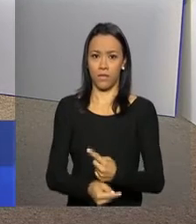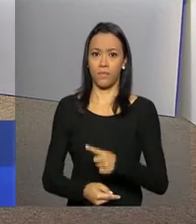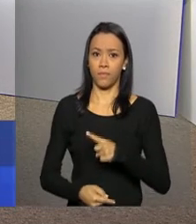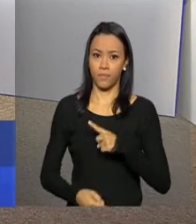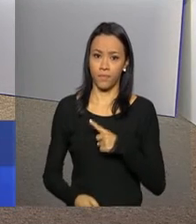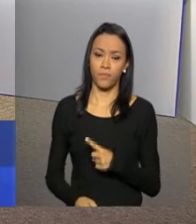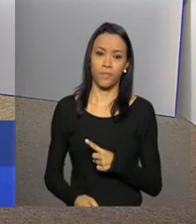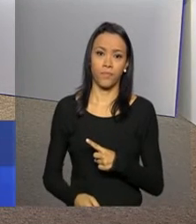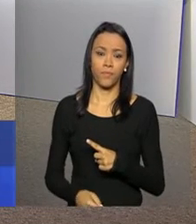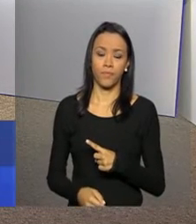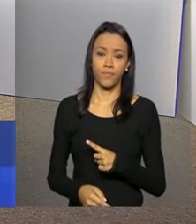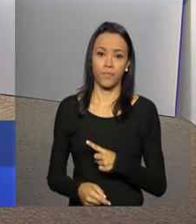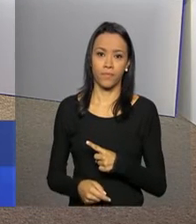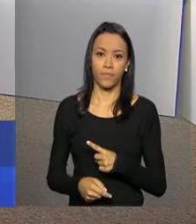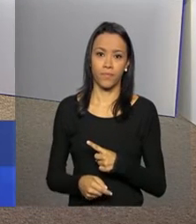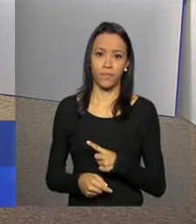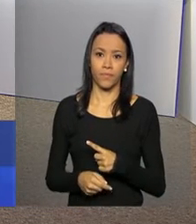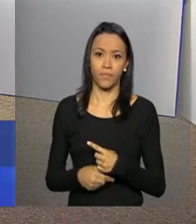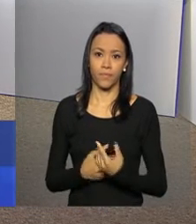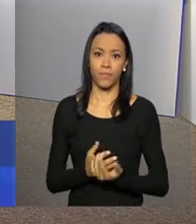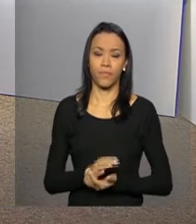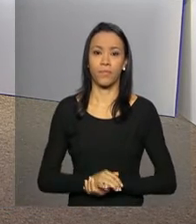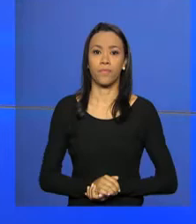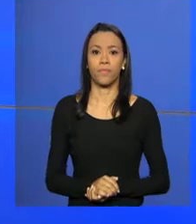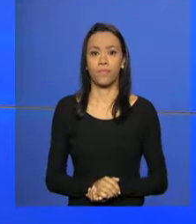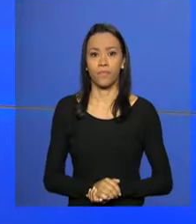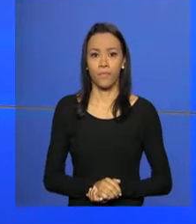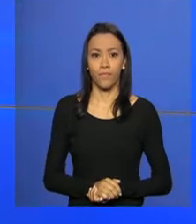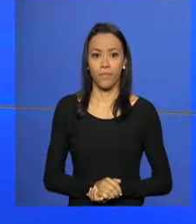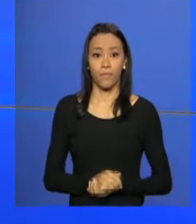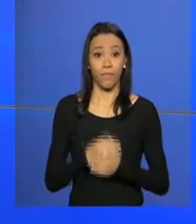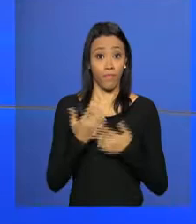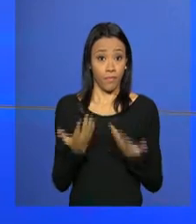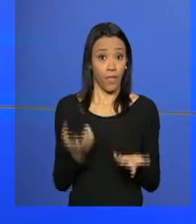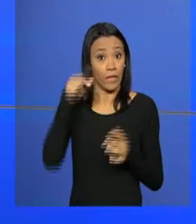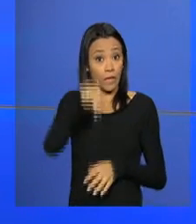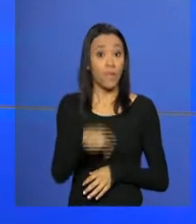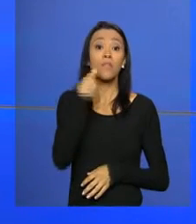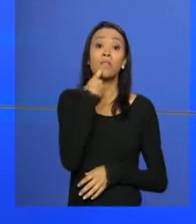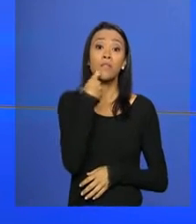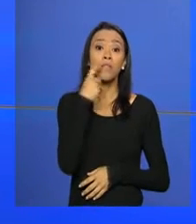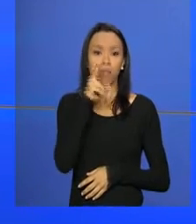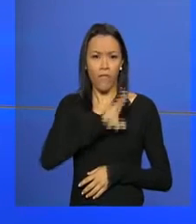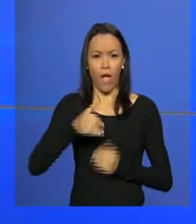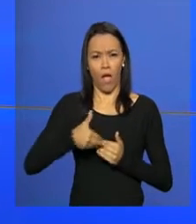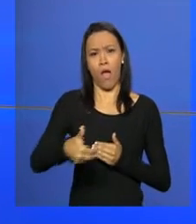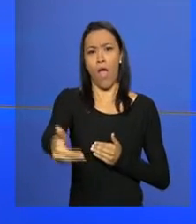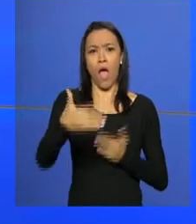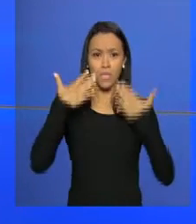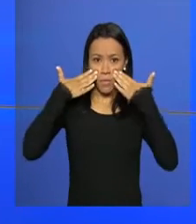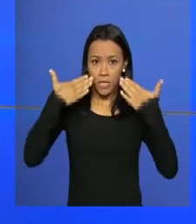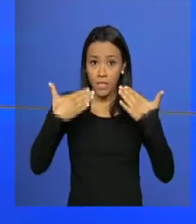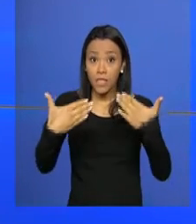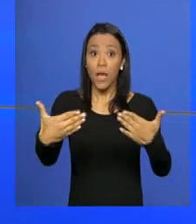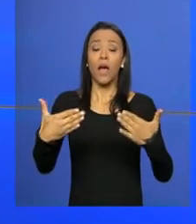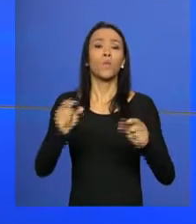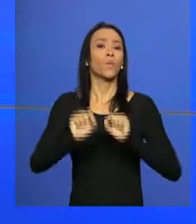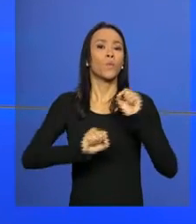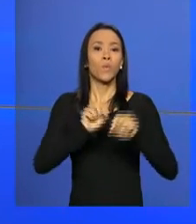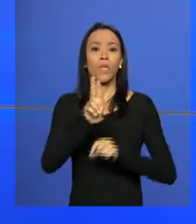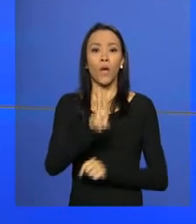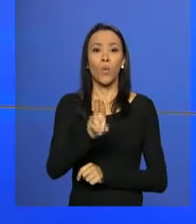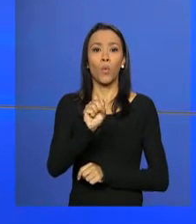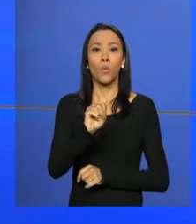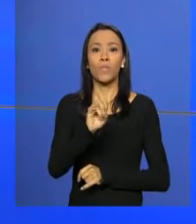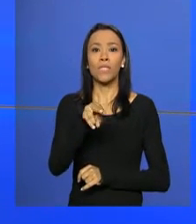receita.fazenda.gov.br Nesta sexta-feira será apresentado na usina de